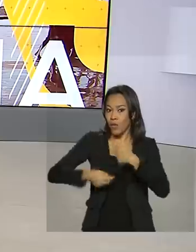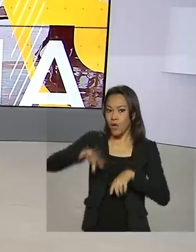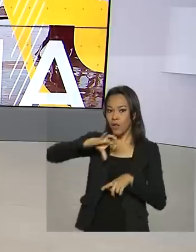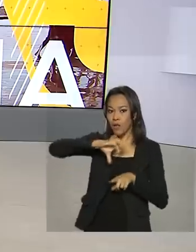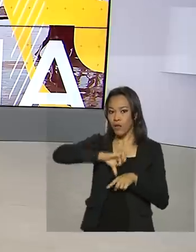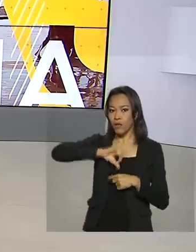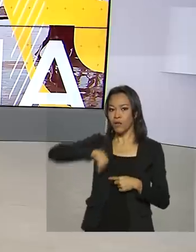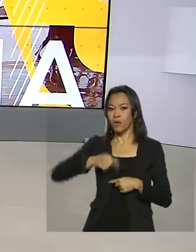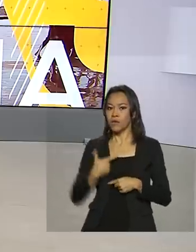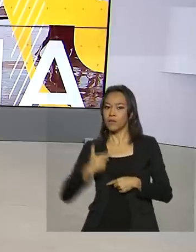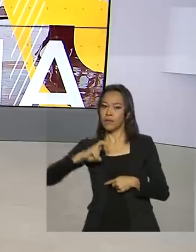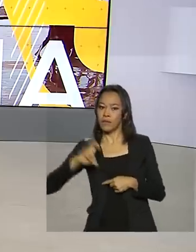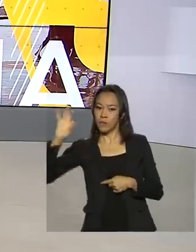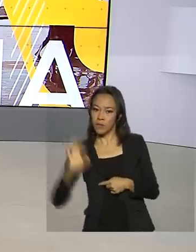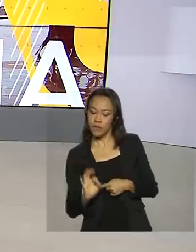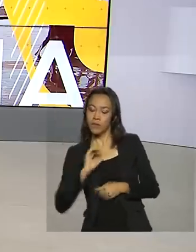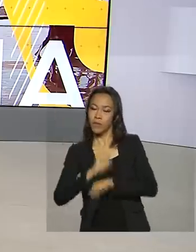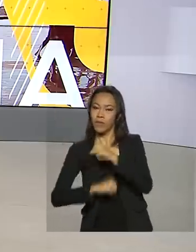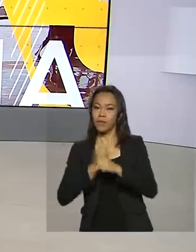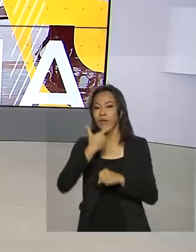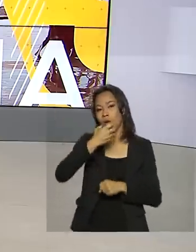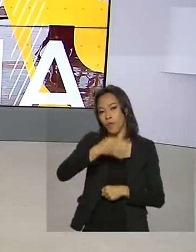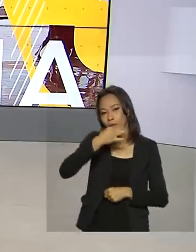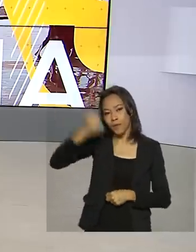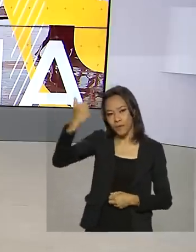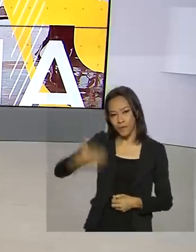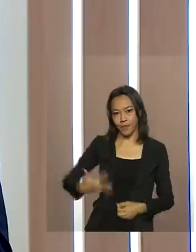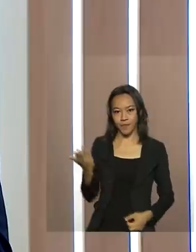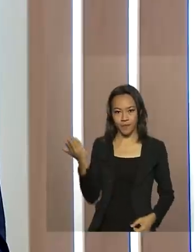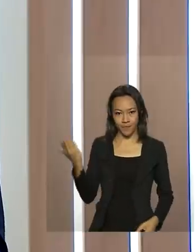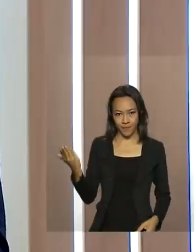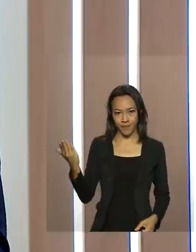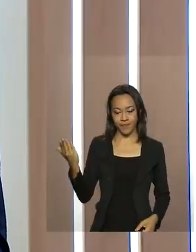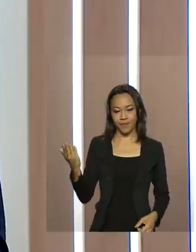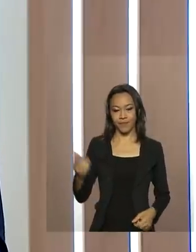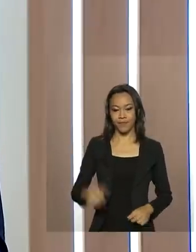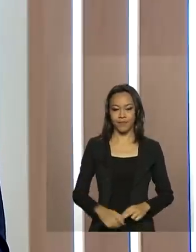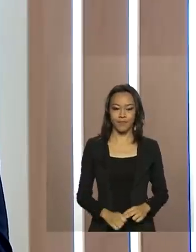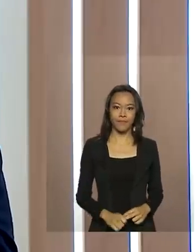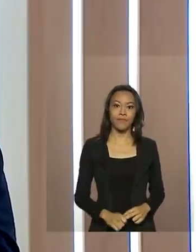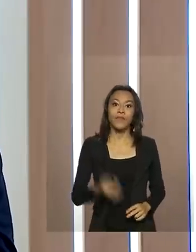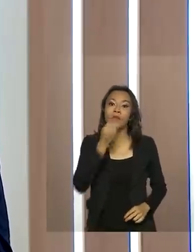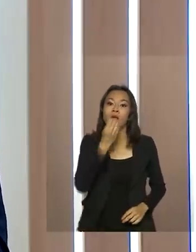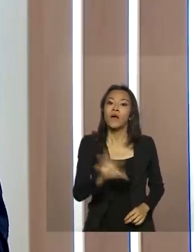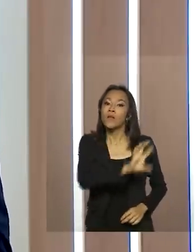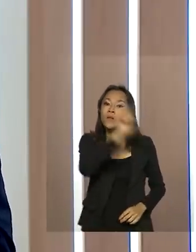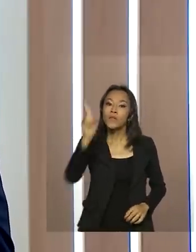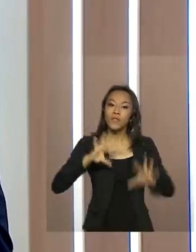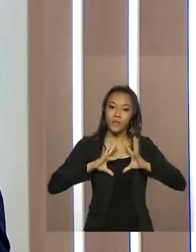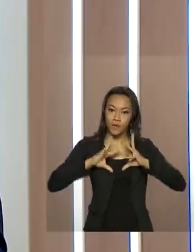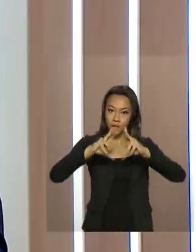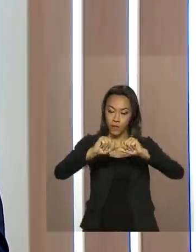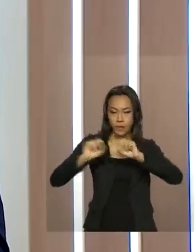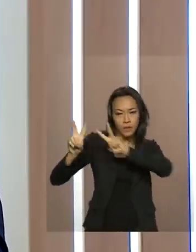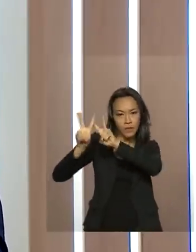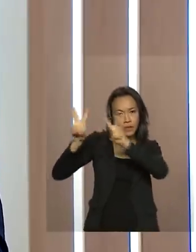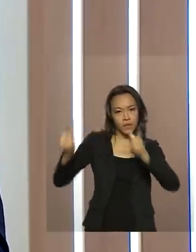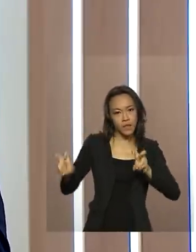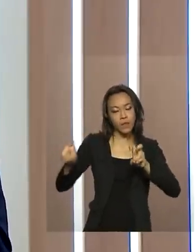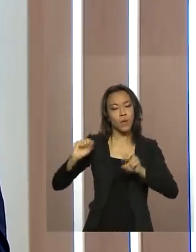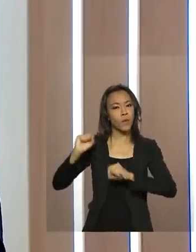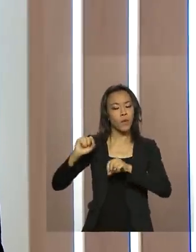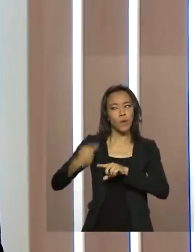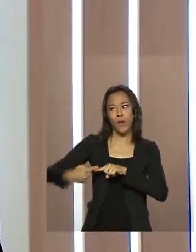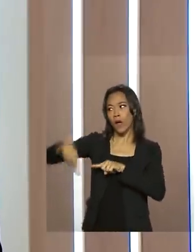% ao ano. Quem comenta é Ricardo Caldas. Bom dia, bom dia a todos. O nosso tema de hoje é a última